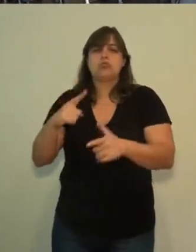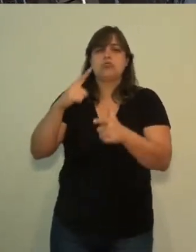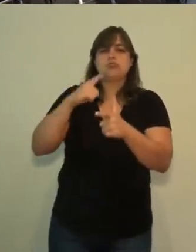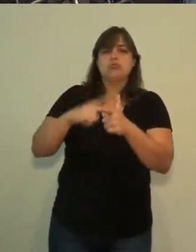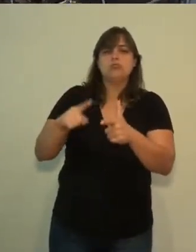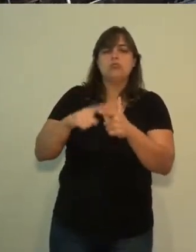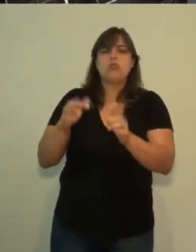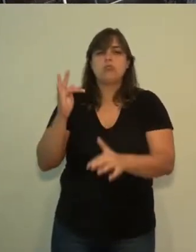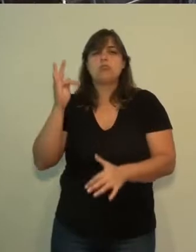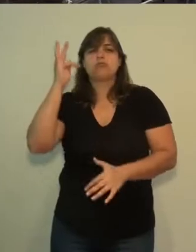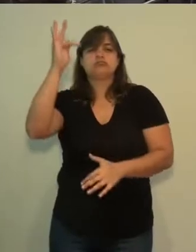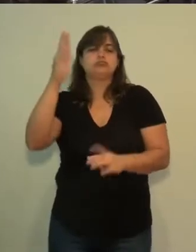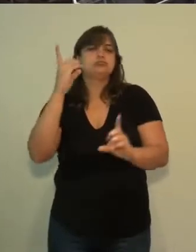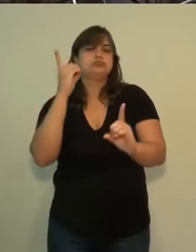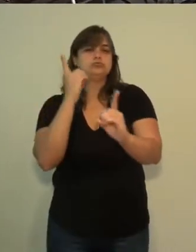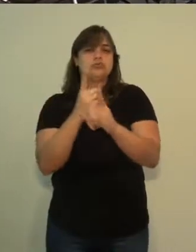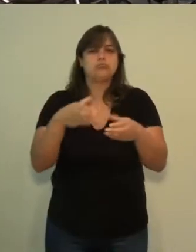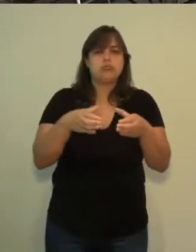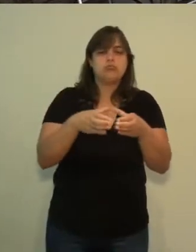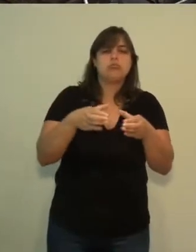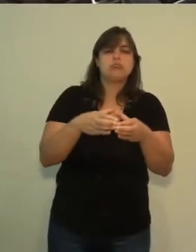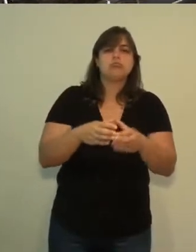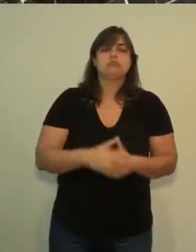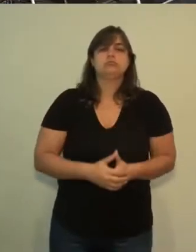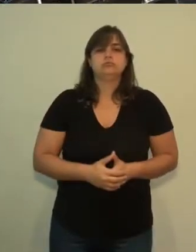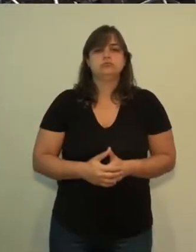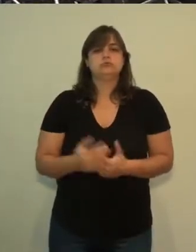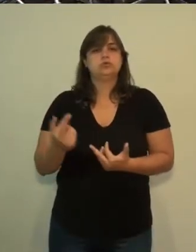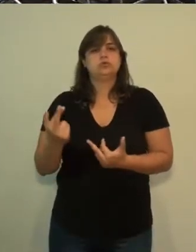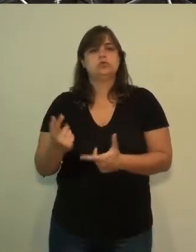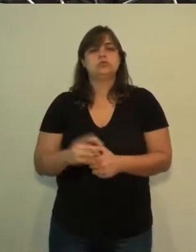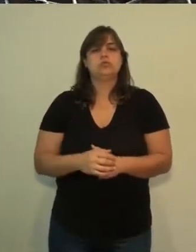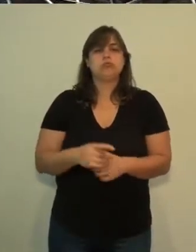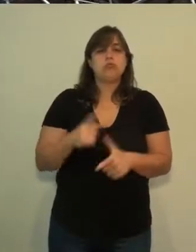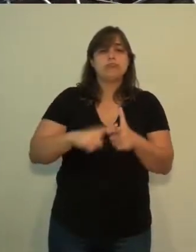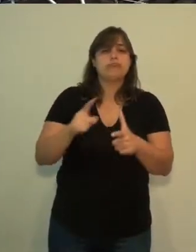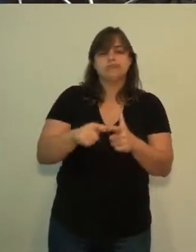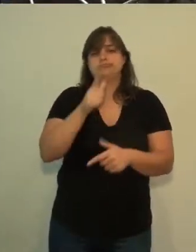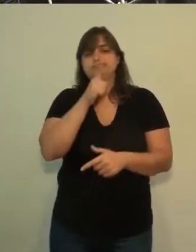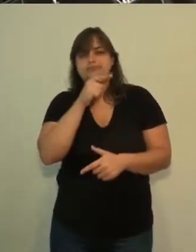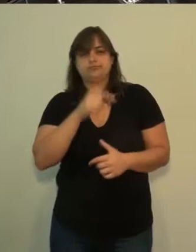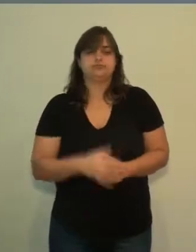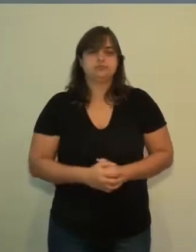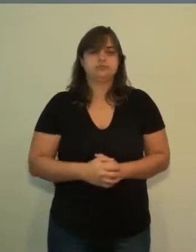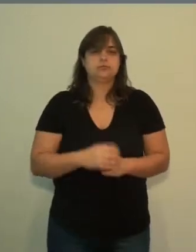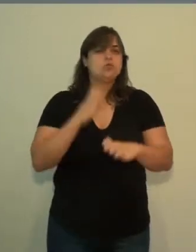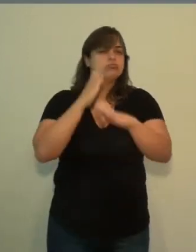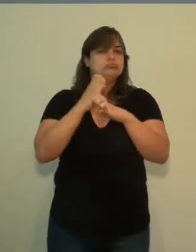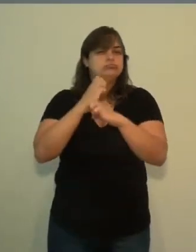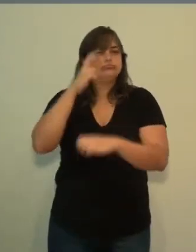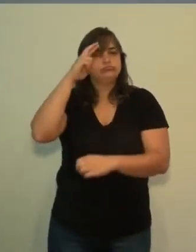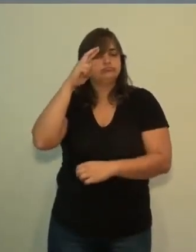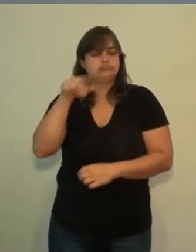problemas, como foi encontrado pela equipe técnica, como as infiltrações. O engenheiro